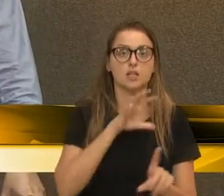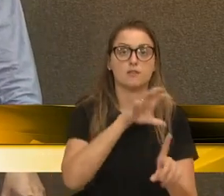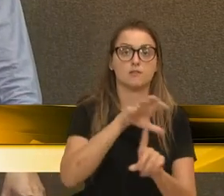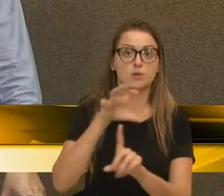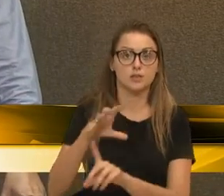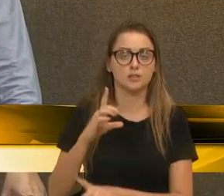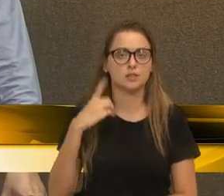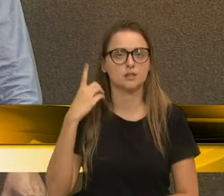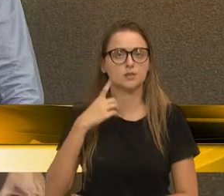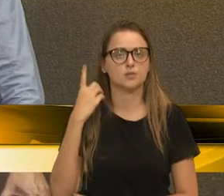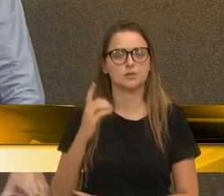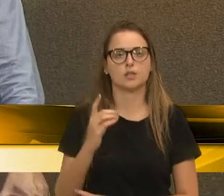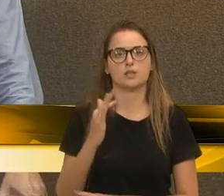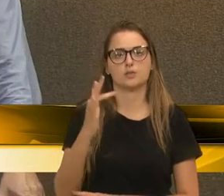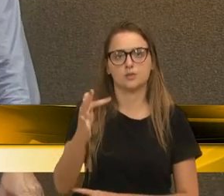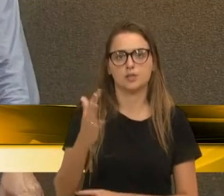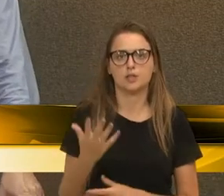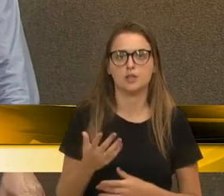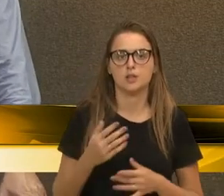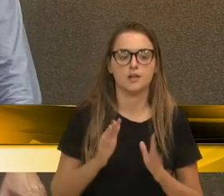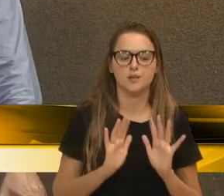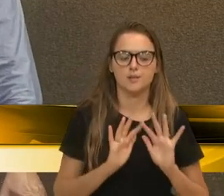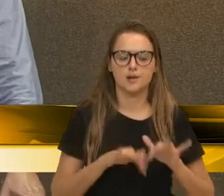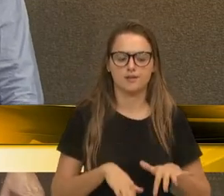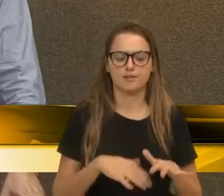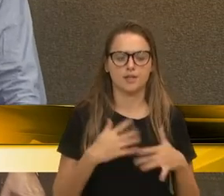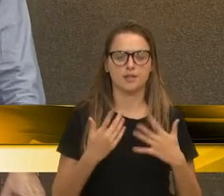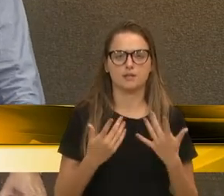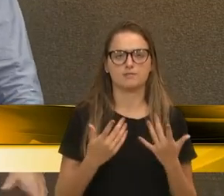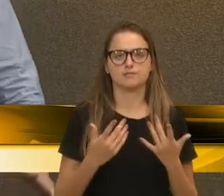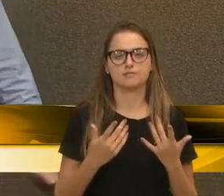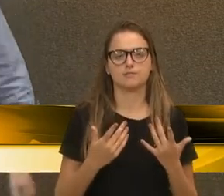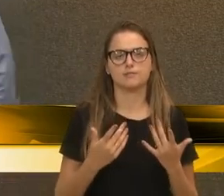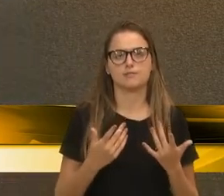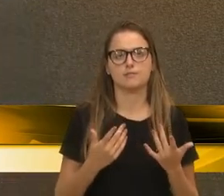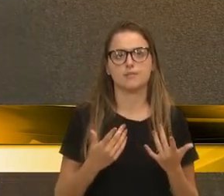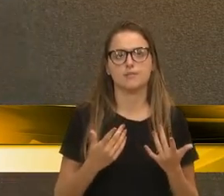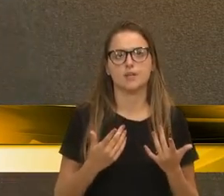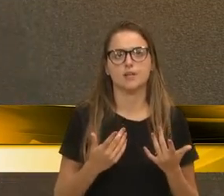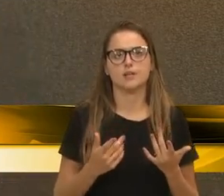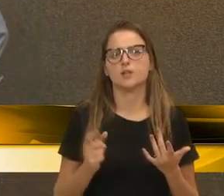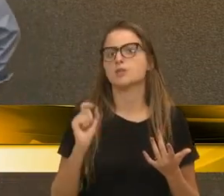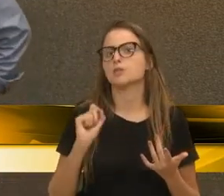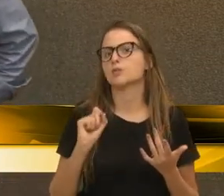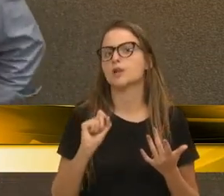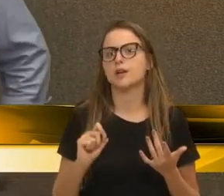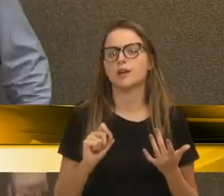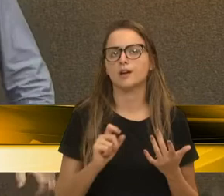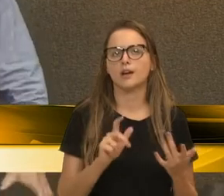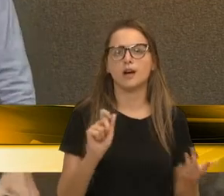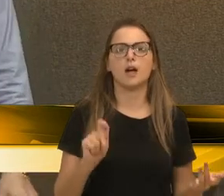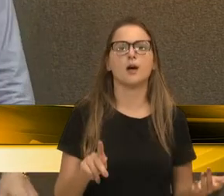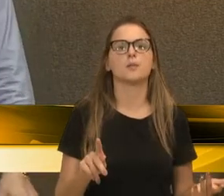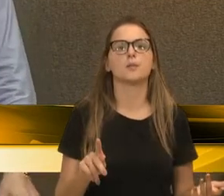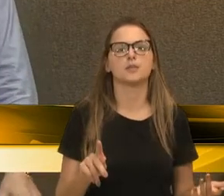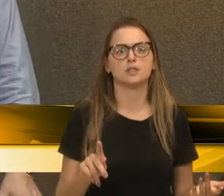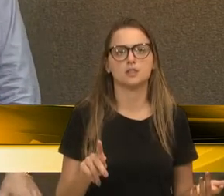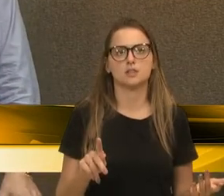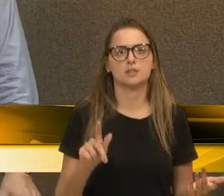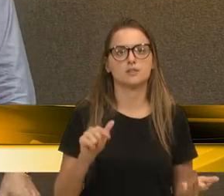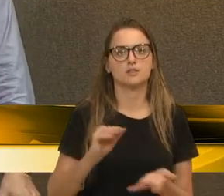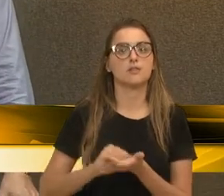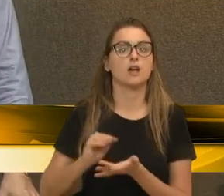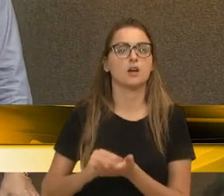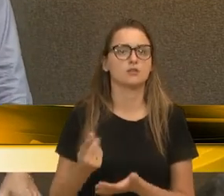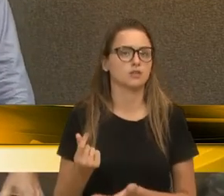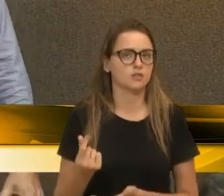federais, para acabar com essa mistificação de que a previdência é deficitária.